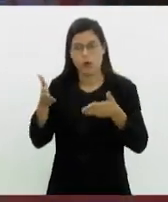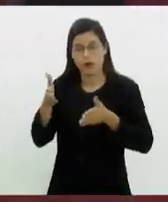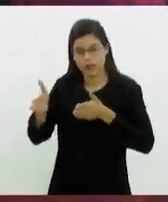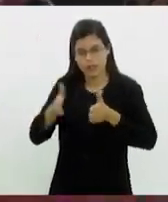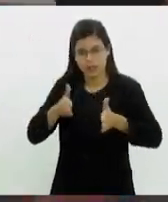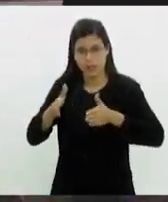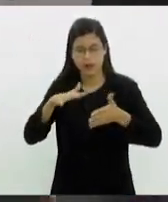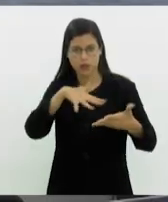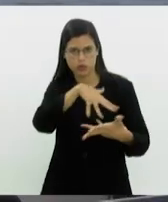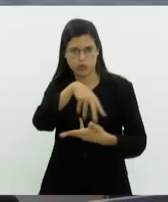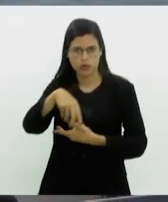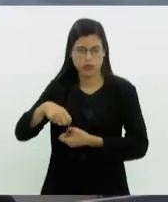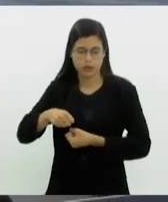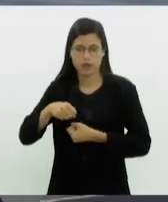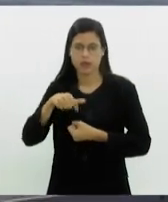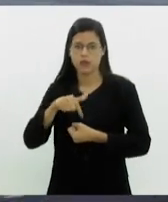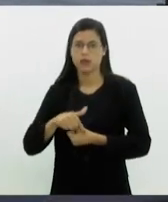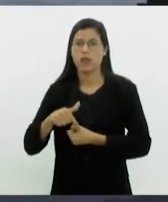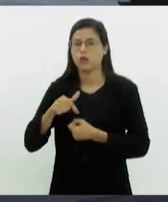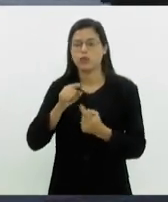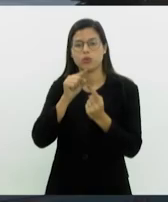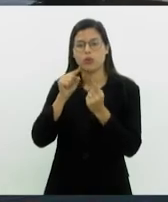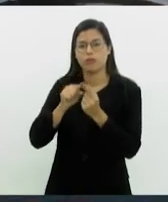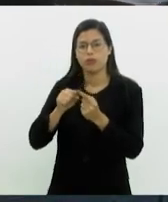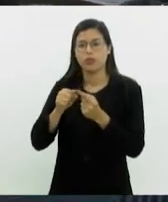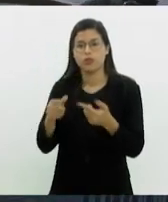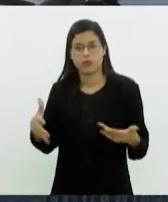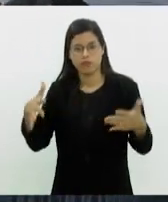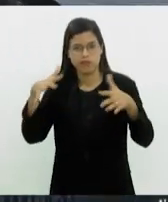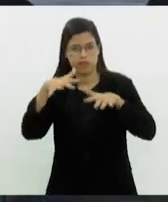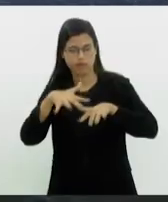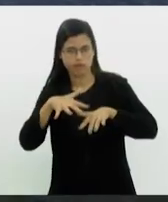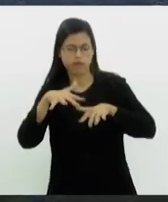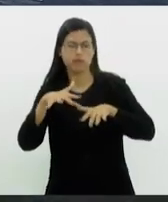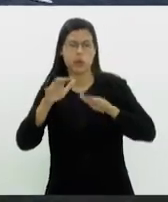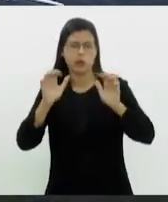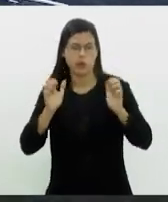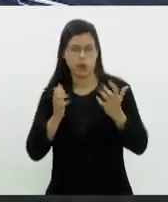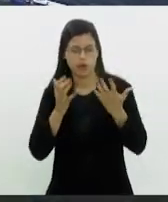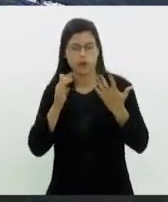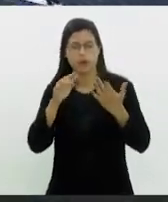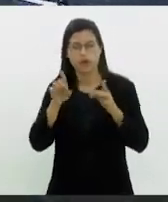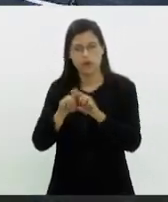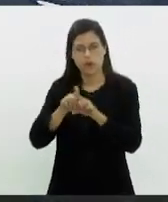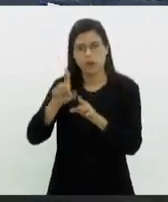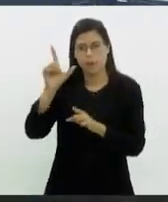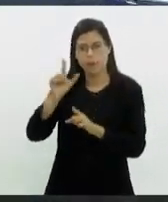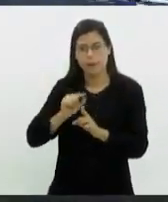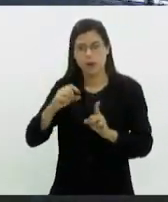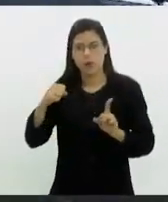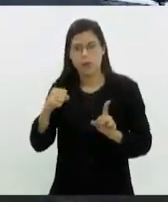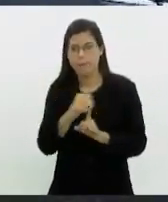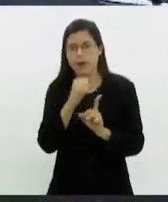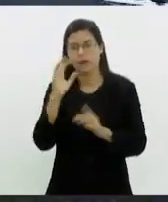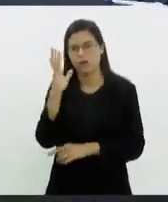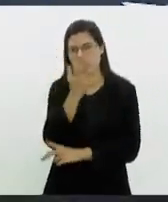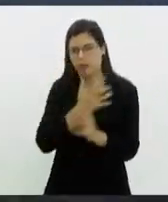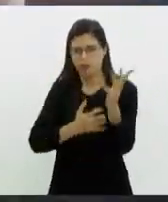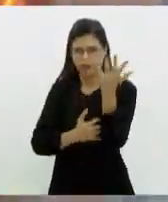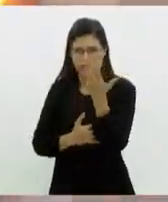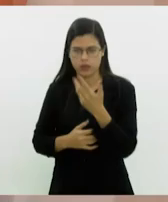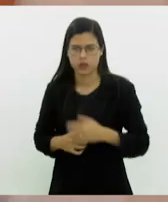e sustentabilidade, que visam promover a inclusão durante a sua realização, além de minimizar os impactos ao meio ambiente.